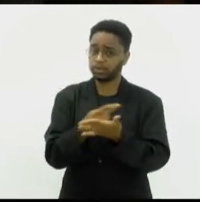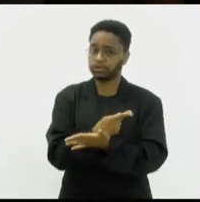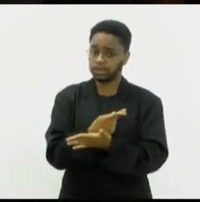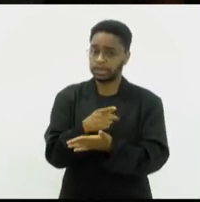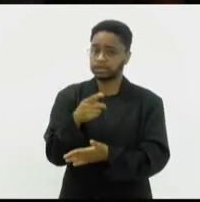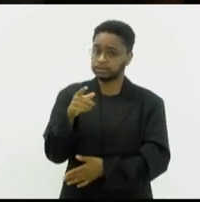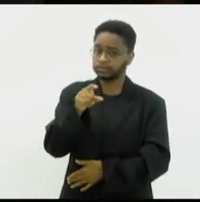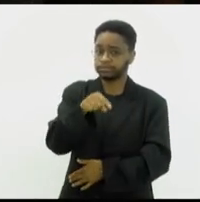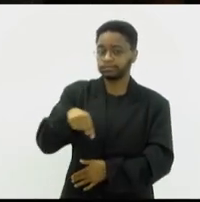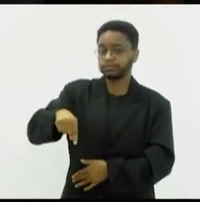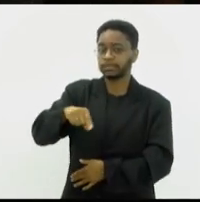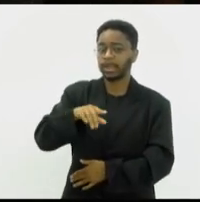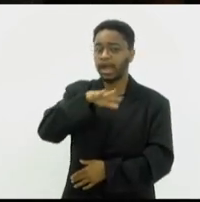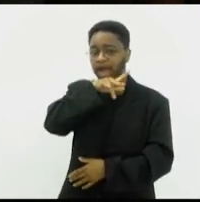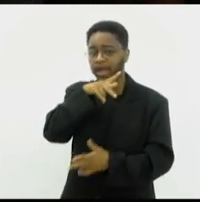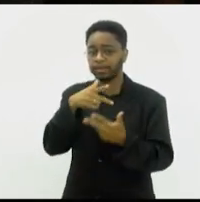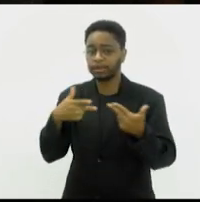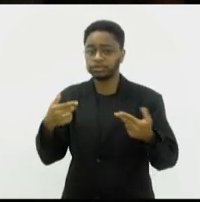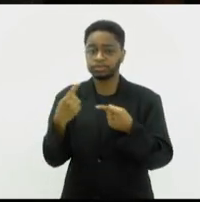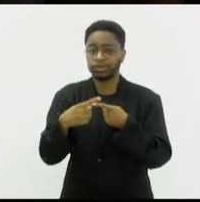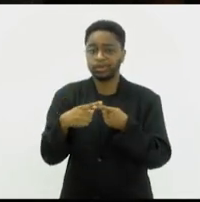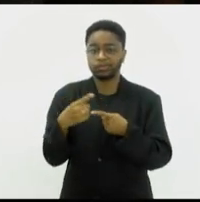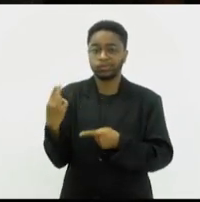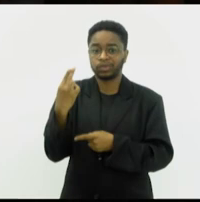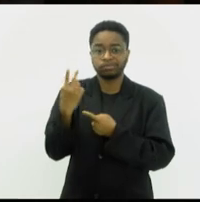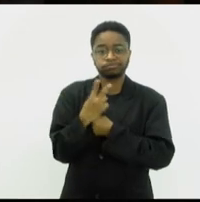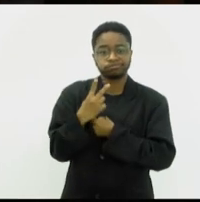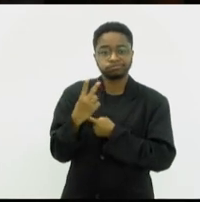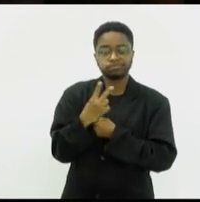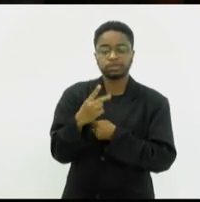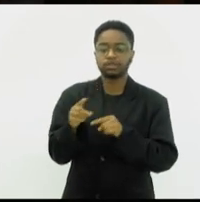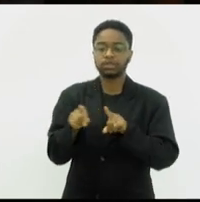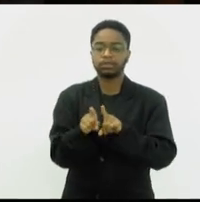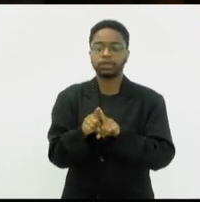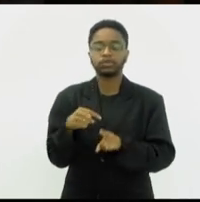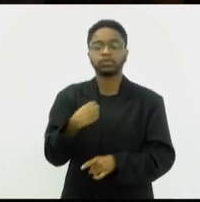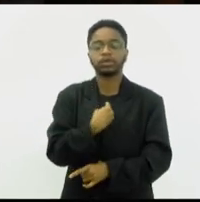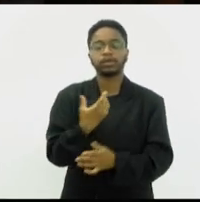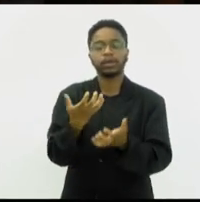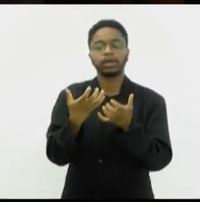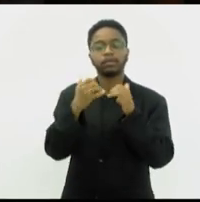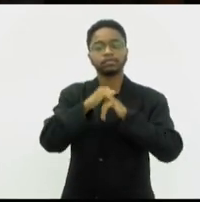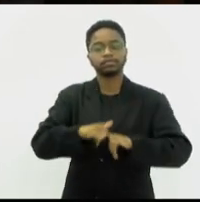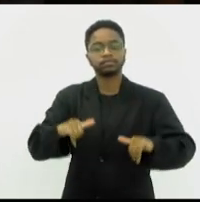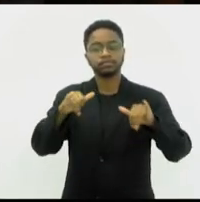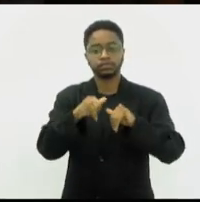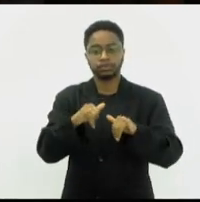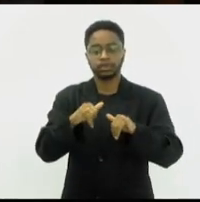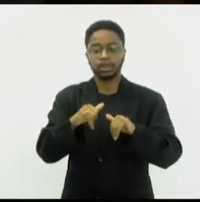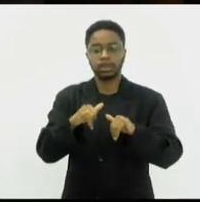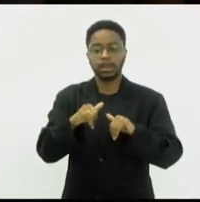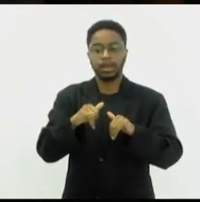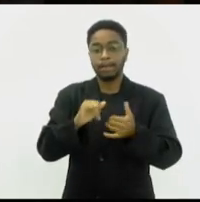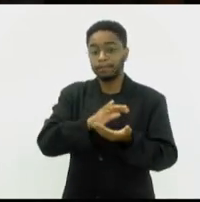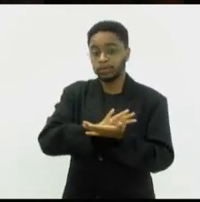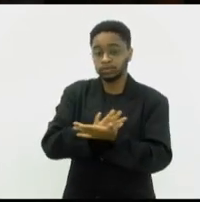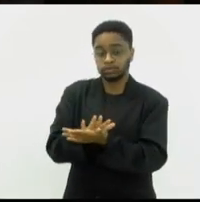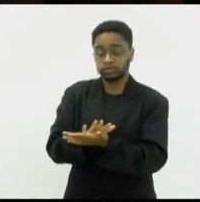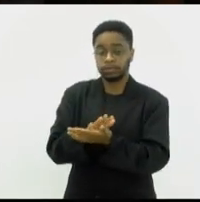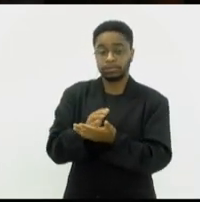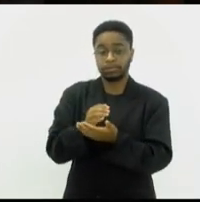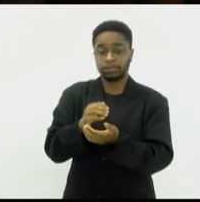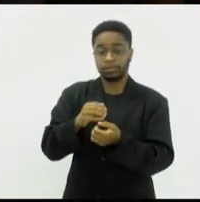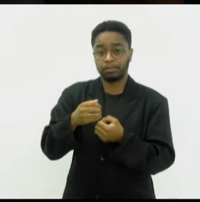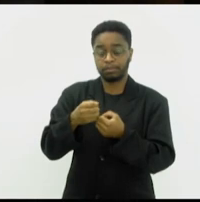animais inofensivos e queremos aqui ressaltar que maltratar animal aqui no nosso